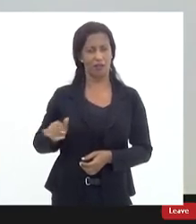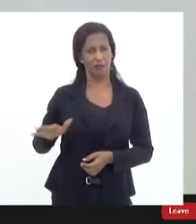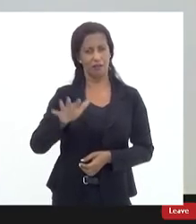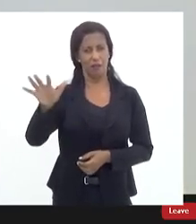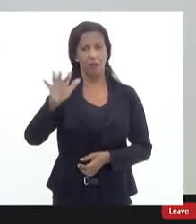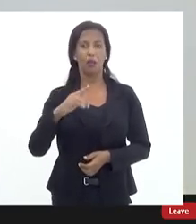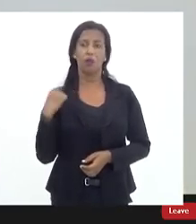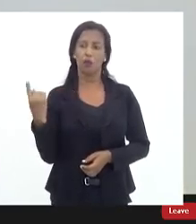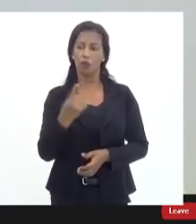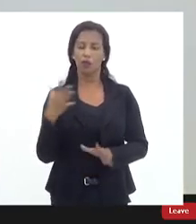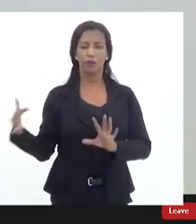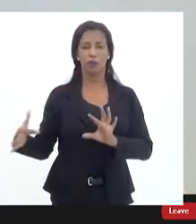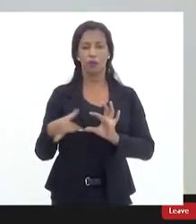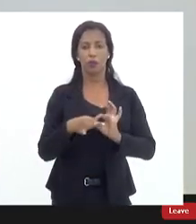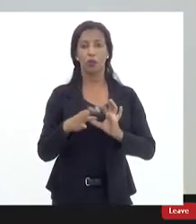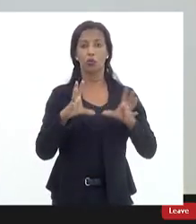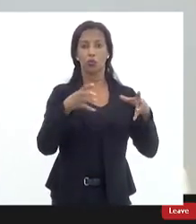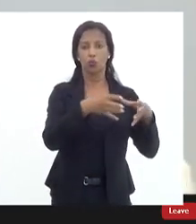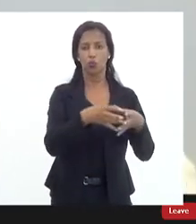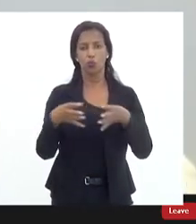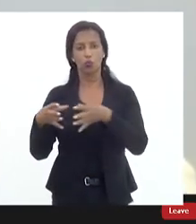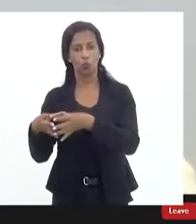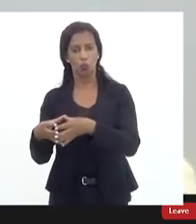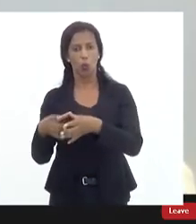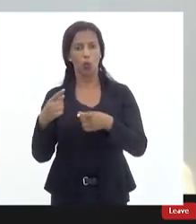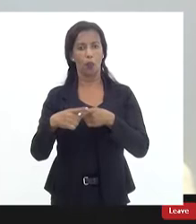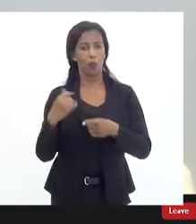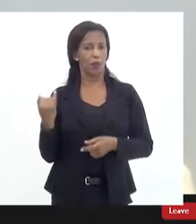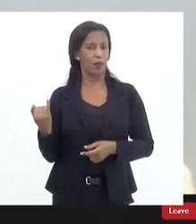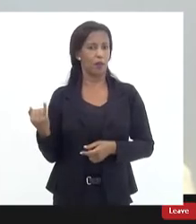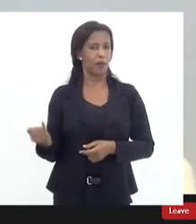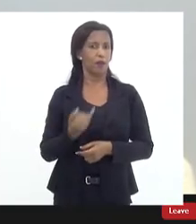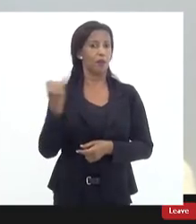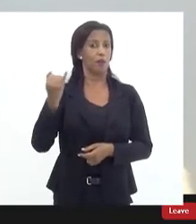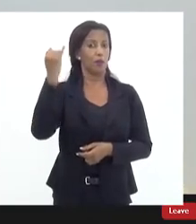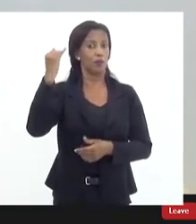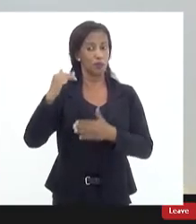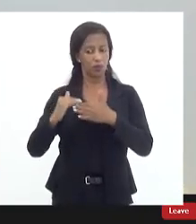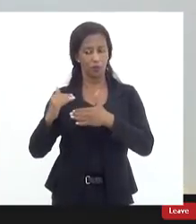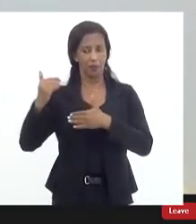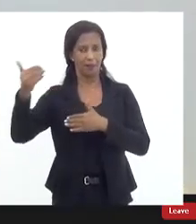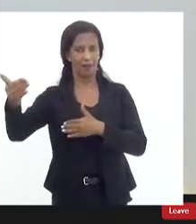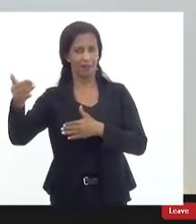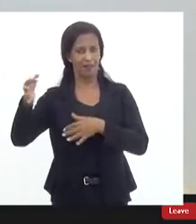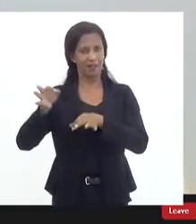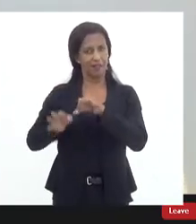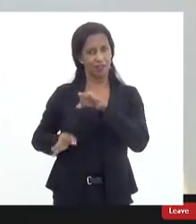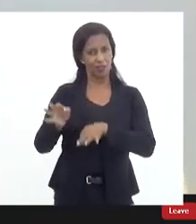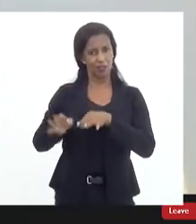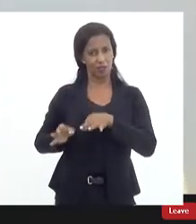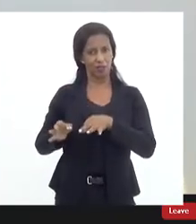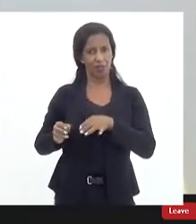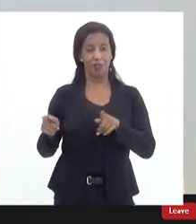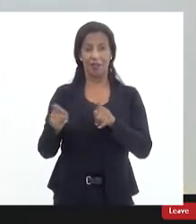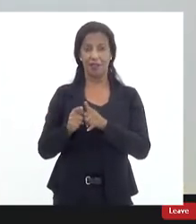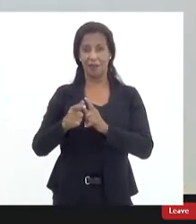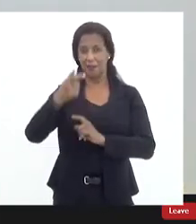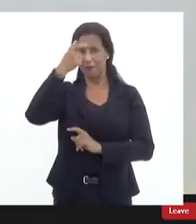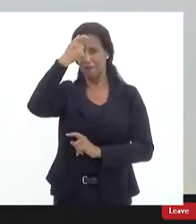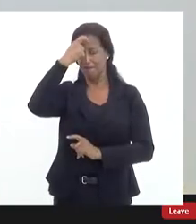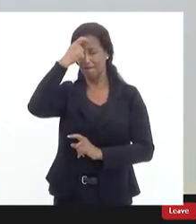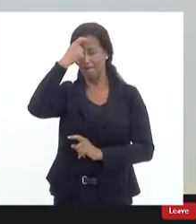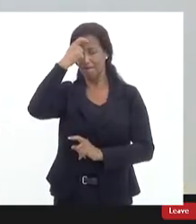redes de apoio e integramos porque fundamental para além do atendimento jurídico é também o atendimento psicossocial